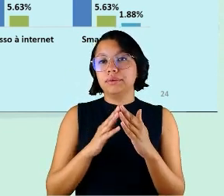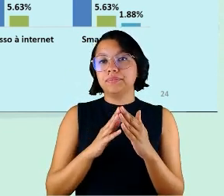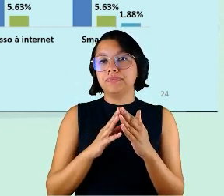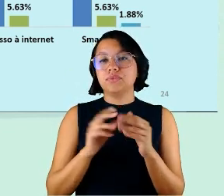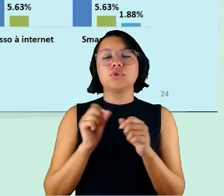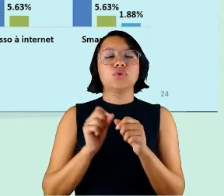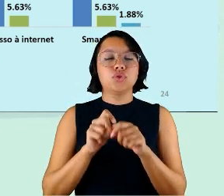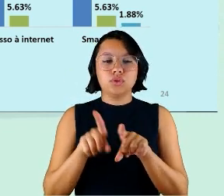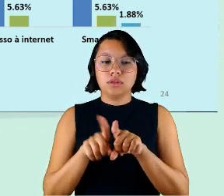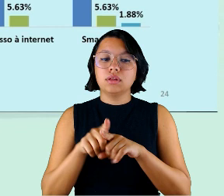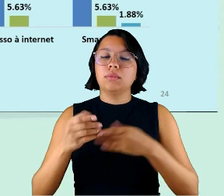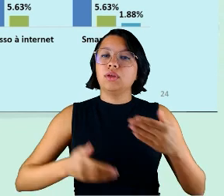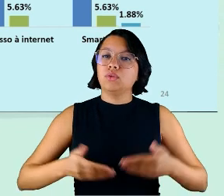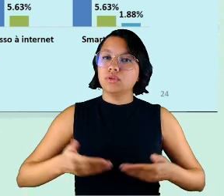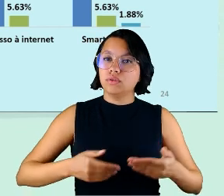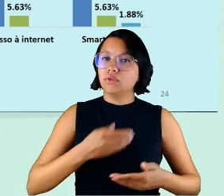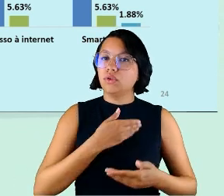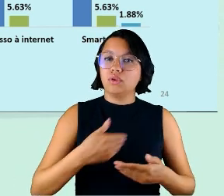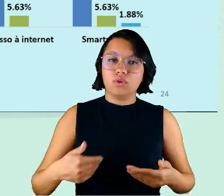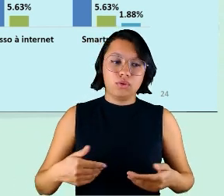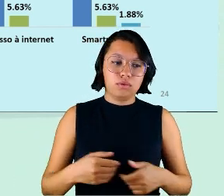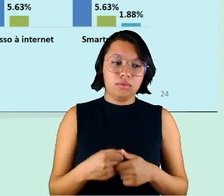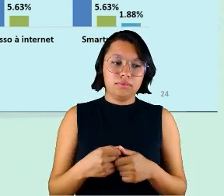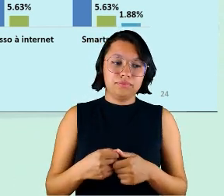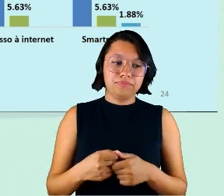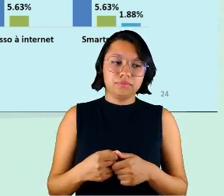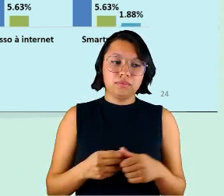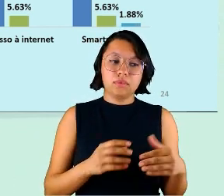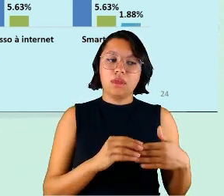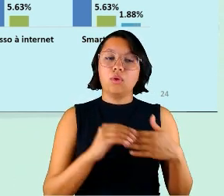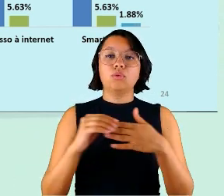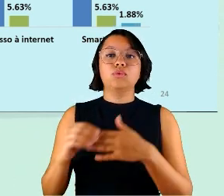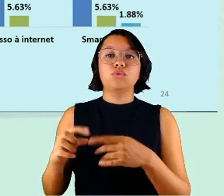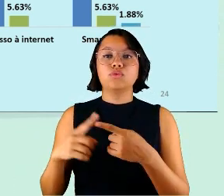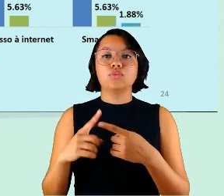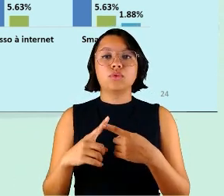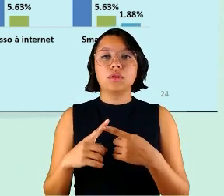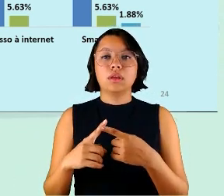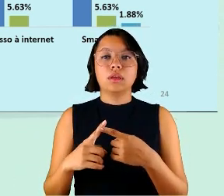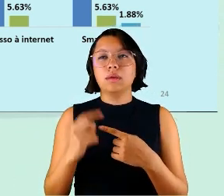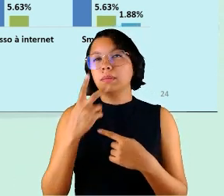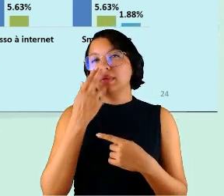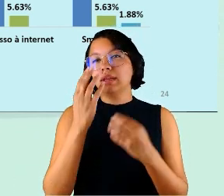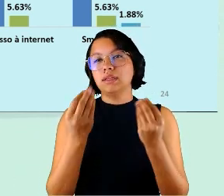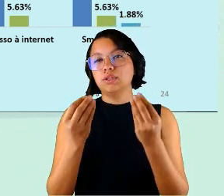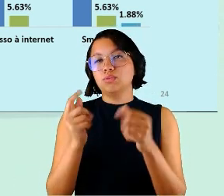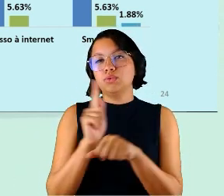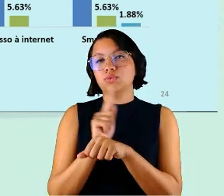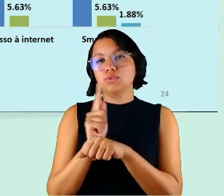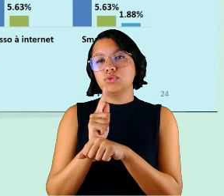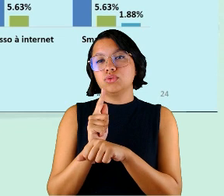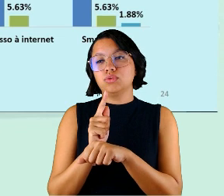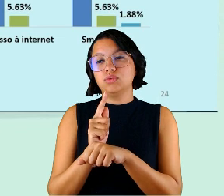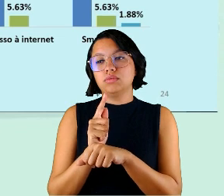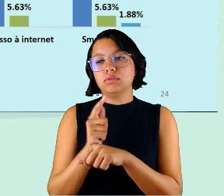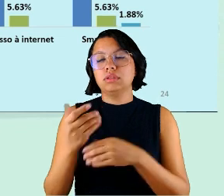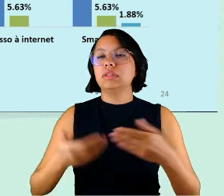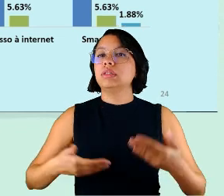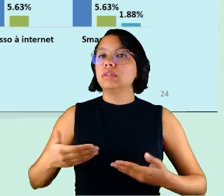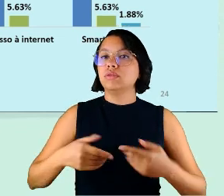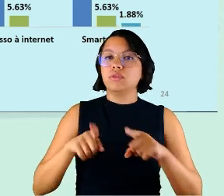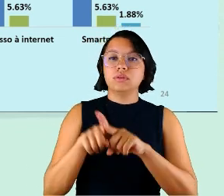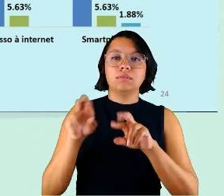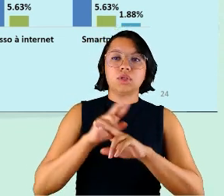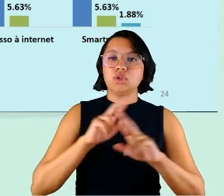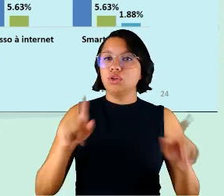a gente fez também para os servidores e eu não trouxe porque aparece é muito parecido com gestores e servidores também